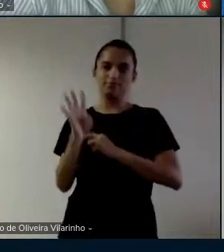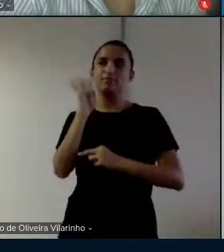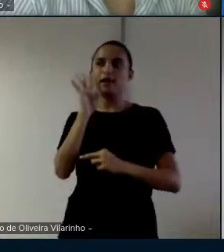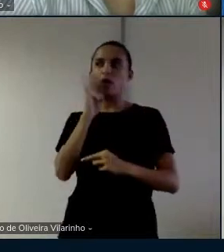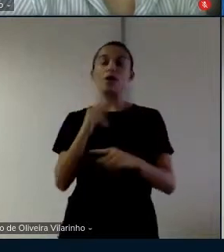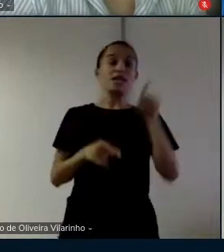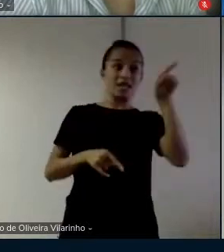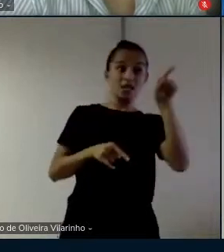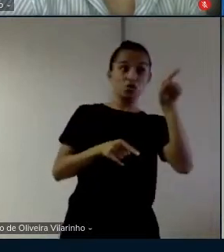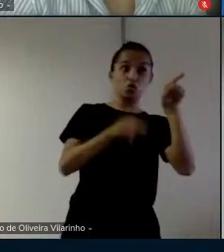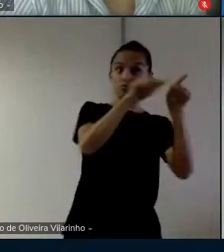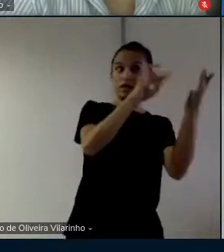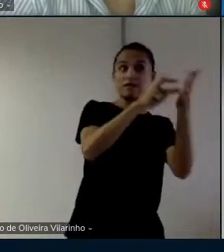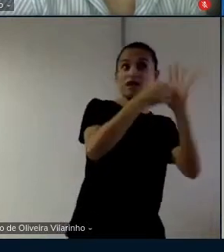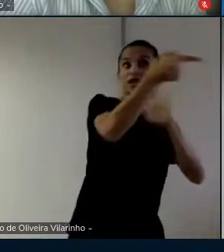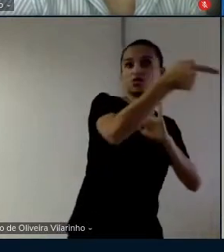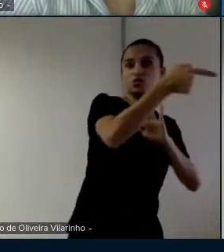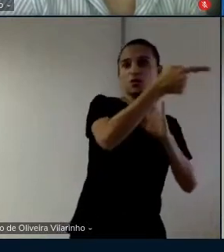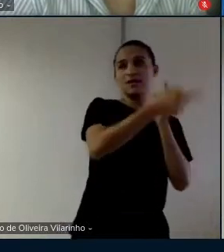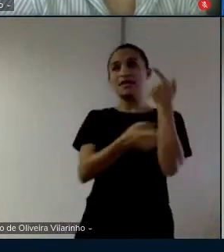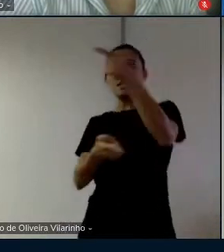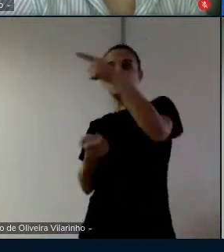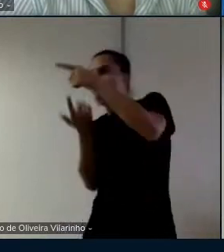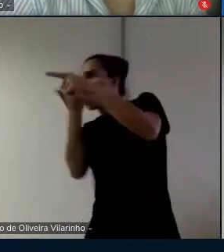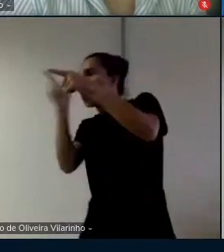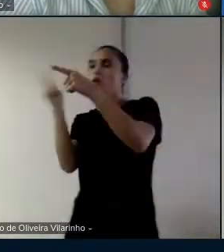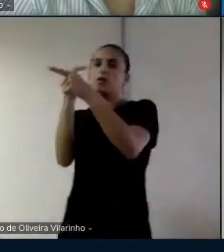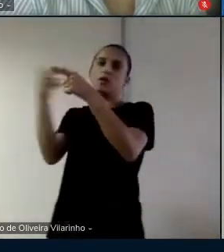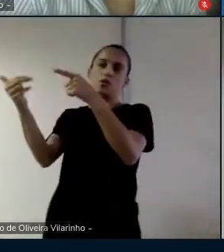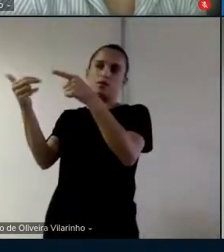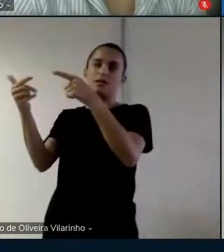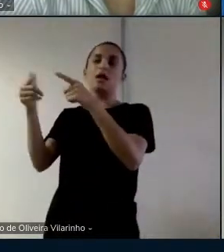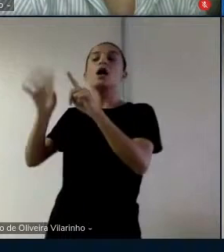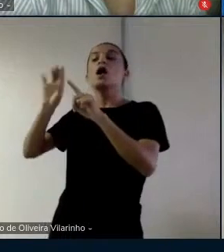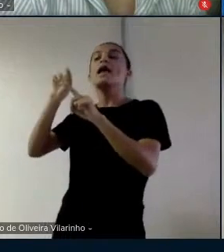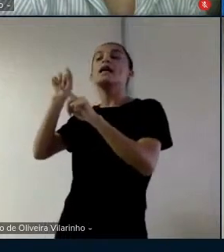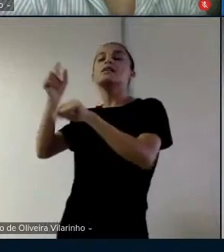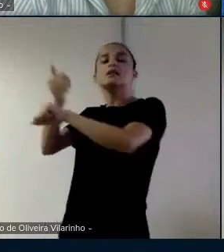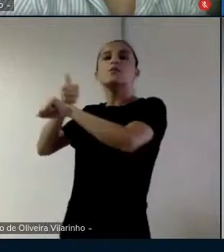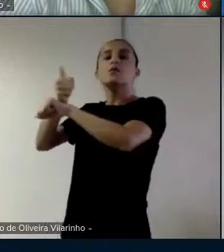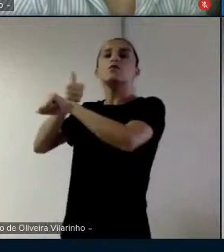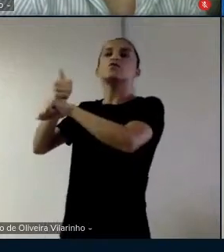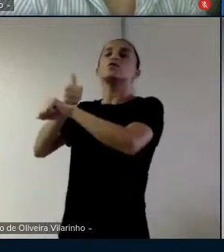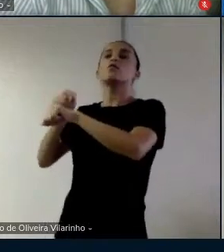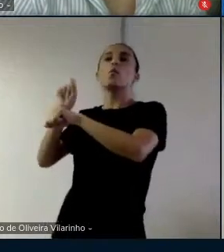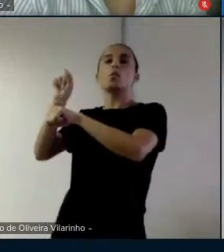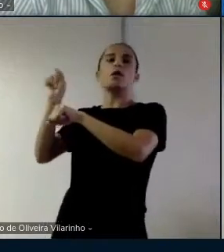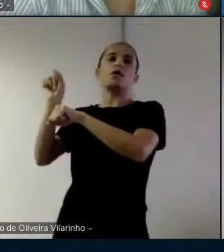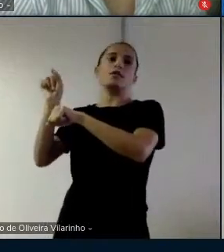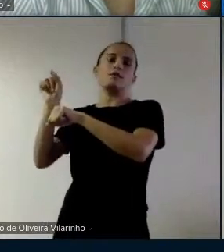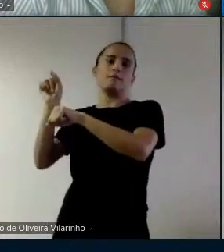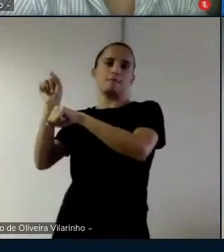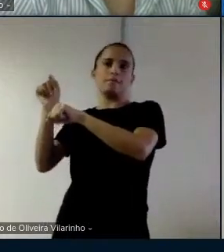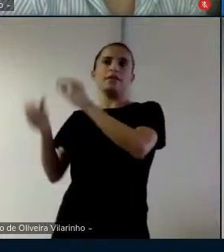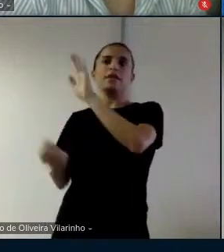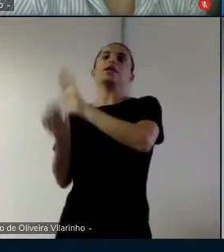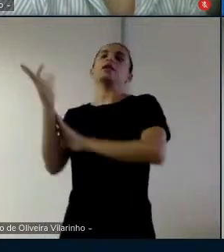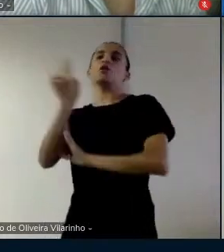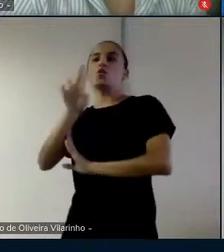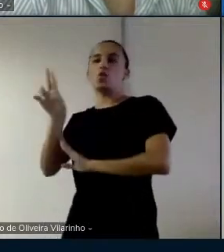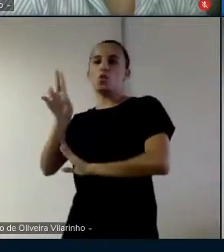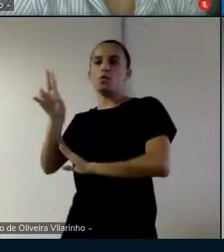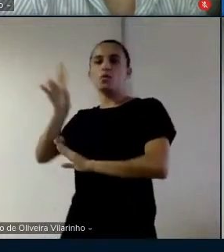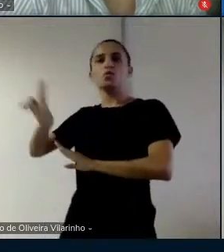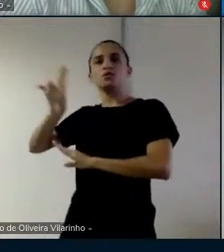coisa é uma coisa e quem é aquele profissional que você conseguiu criar um nome com aquele